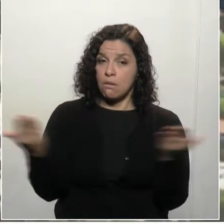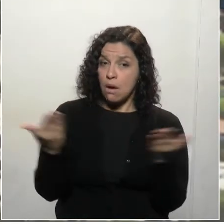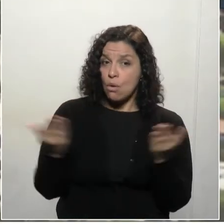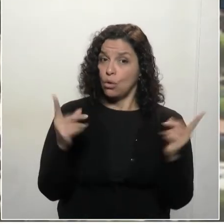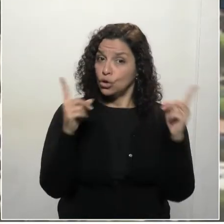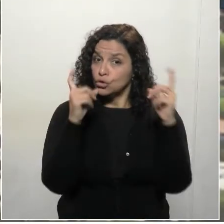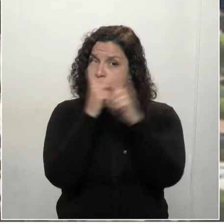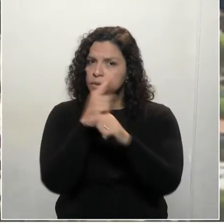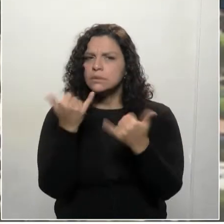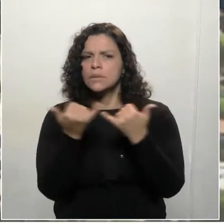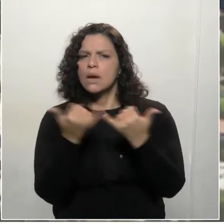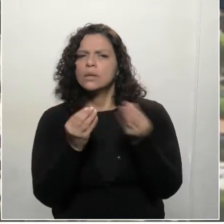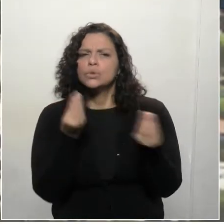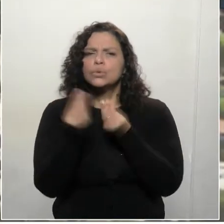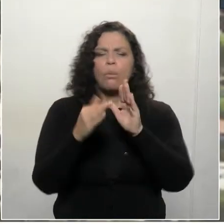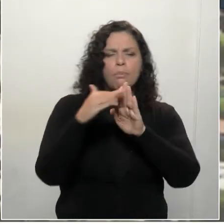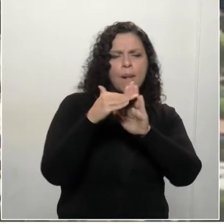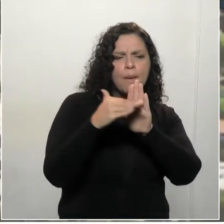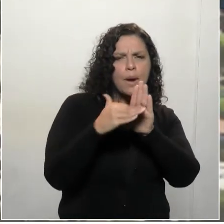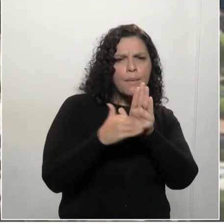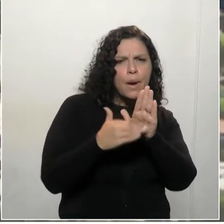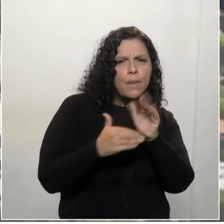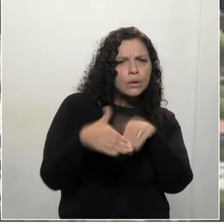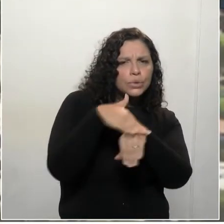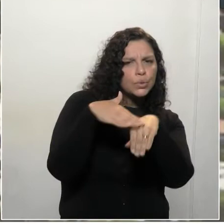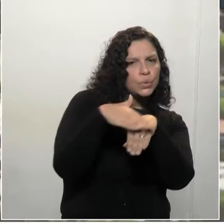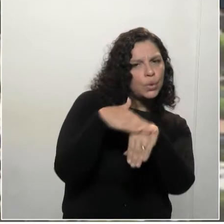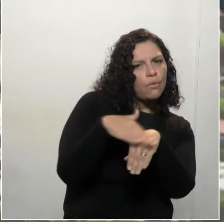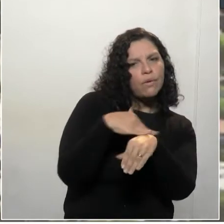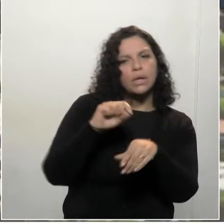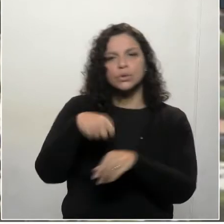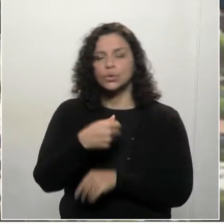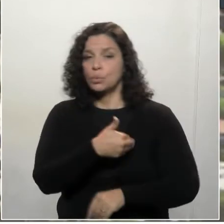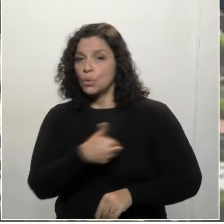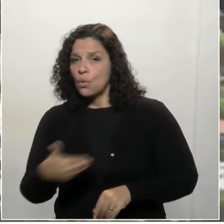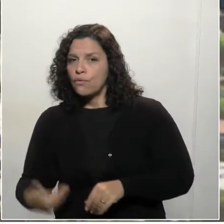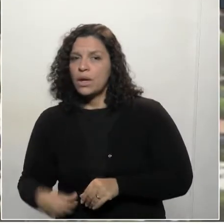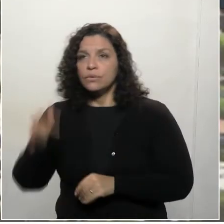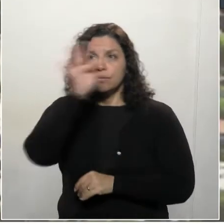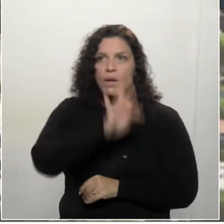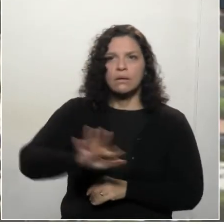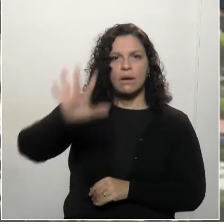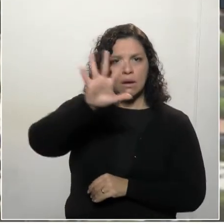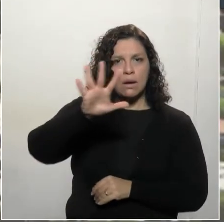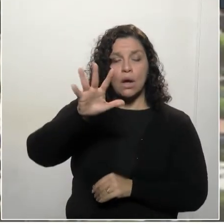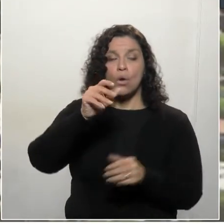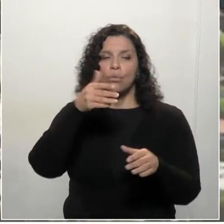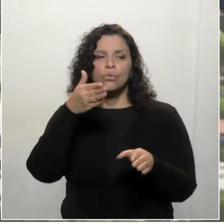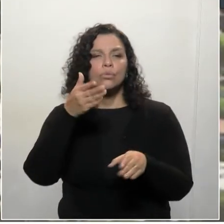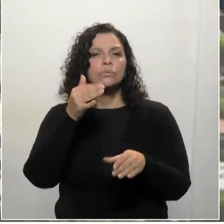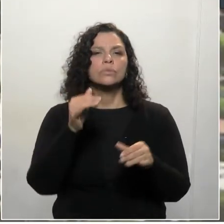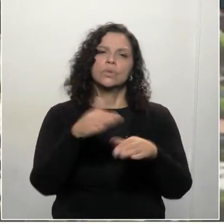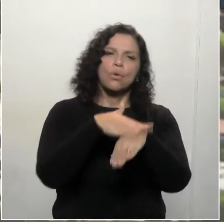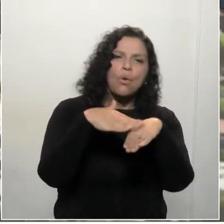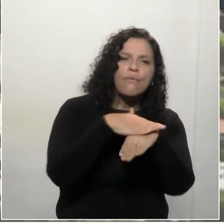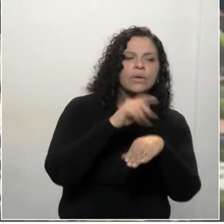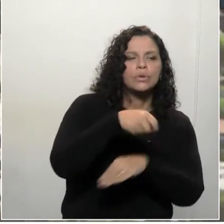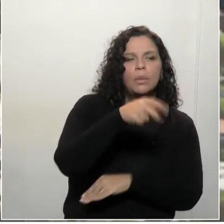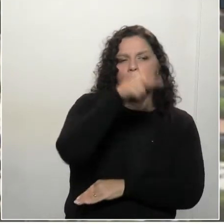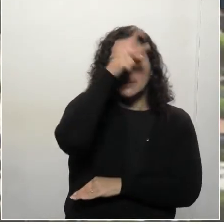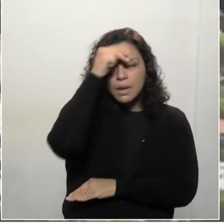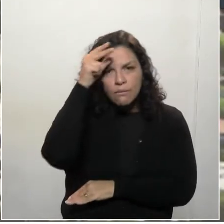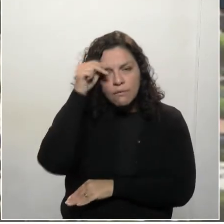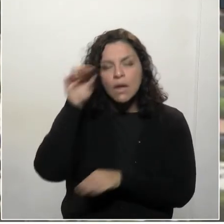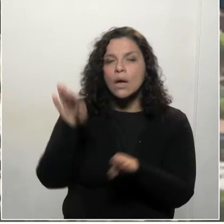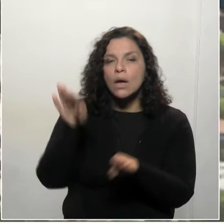dificuldade para estabelecer um diálogo por parte do governo federal, com os prefeitos, com os governadores,